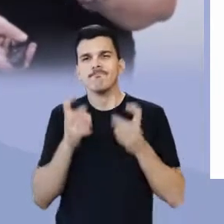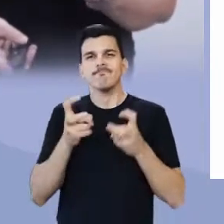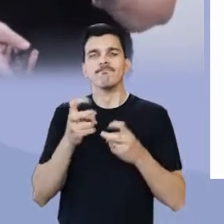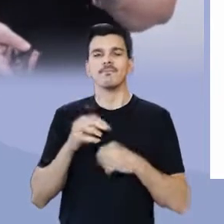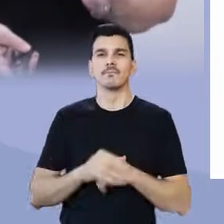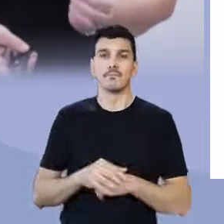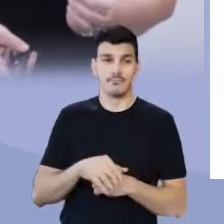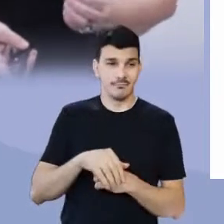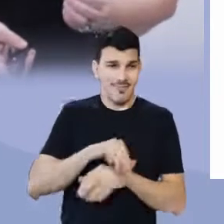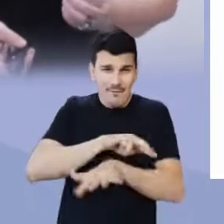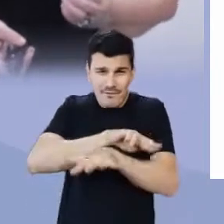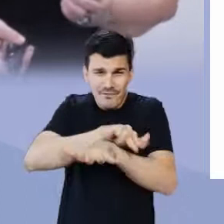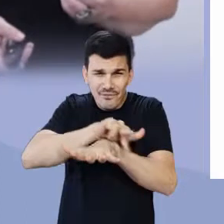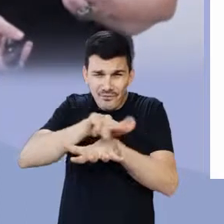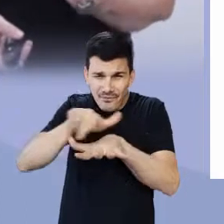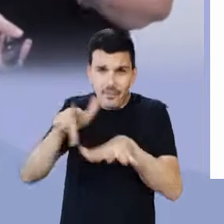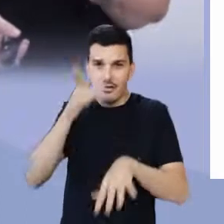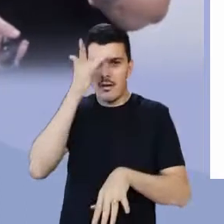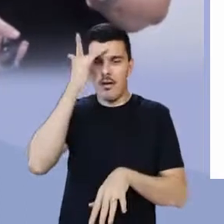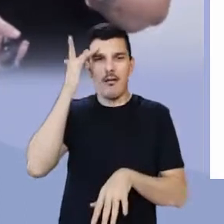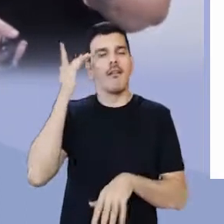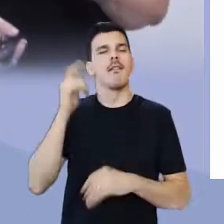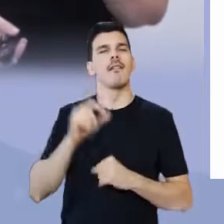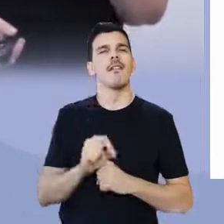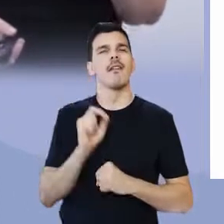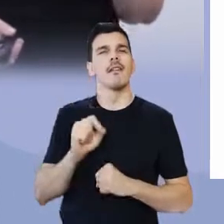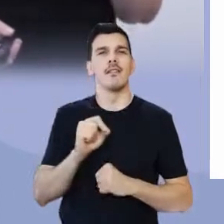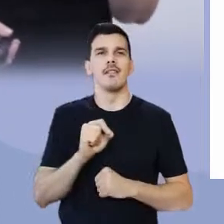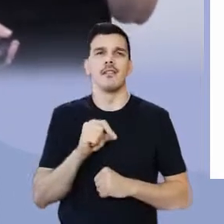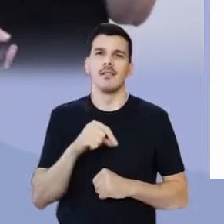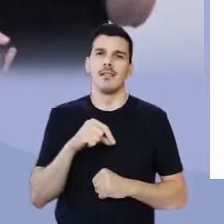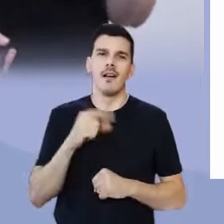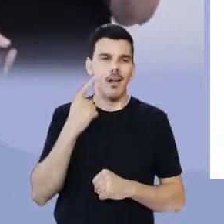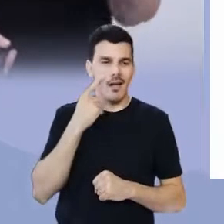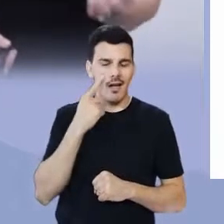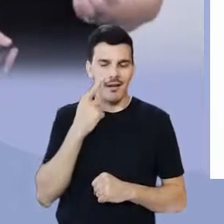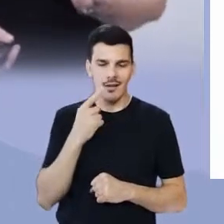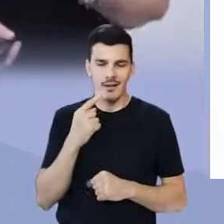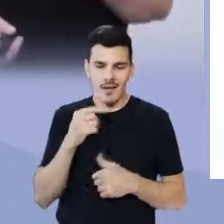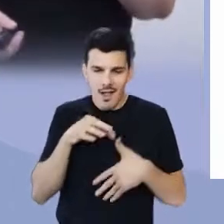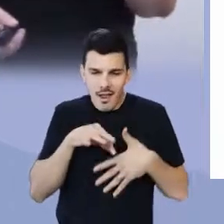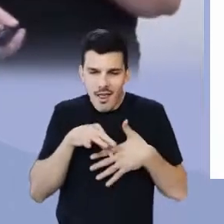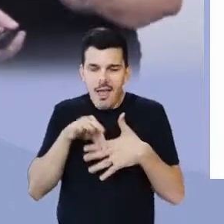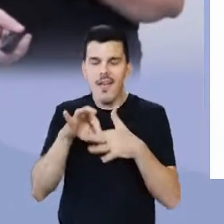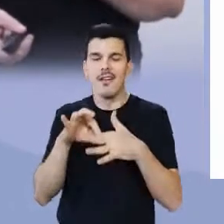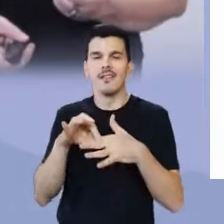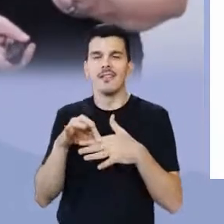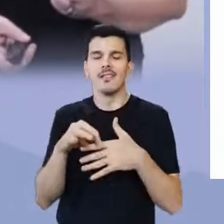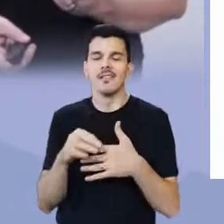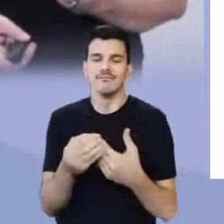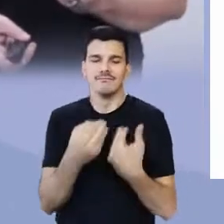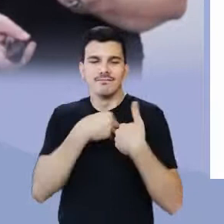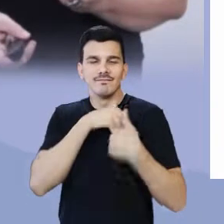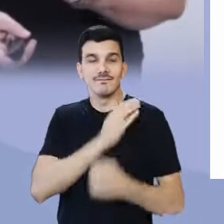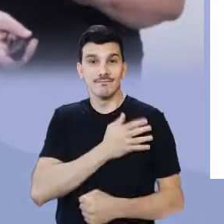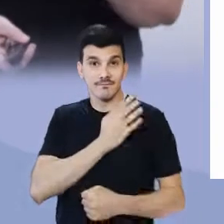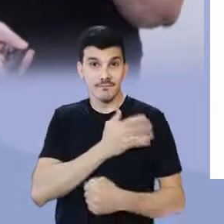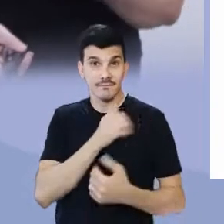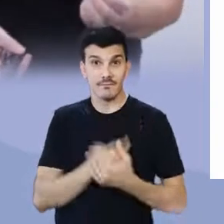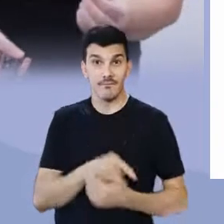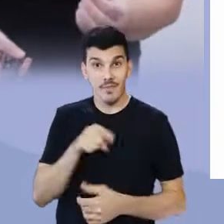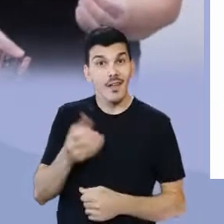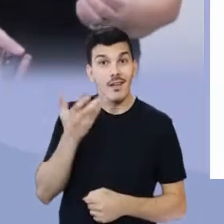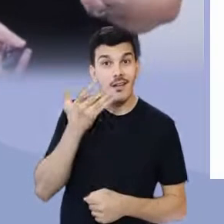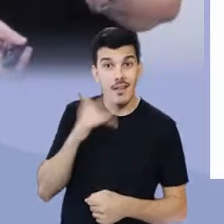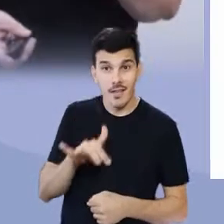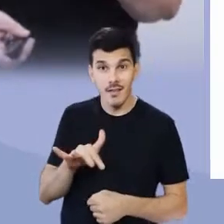Em meio à multidão, as leve para a intimidade do próprio coração. São